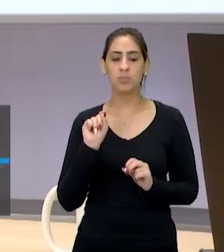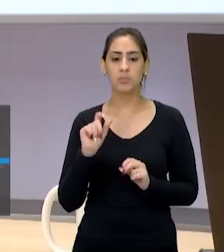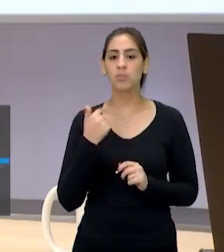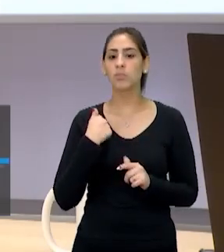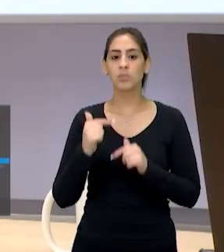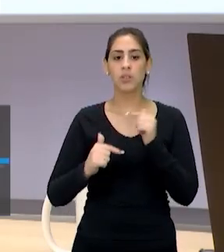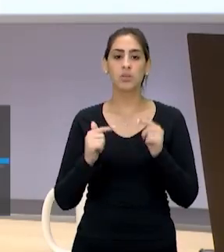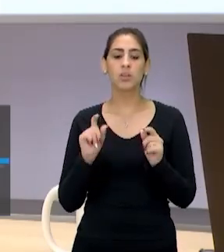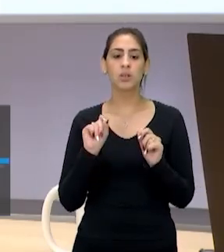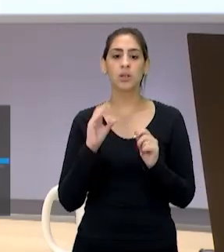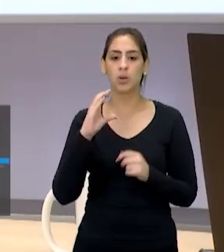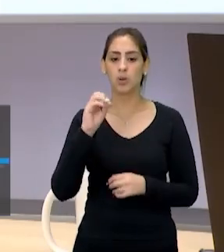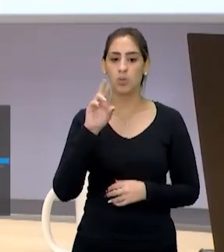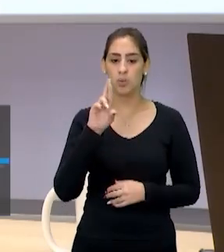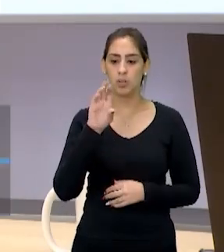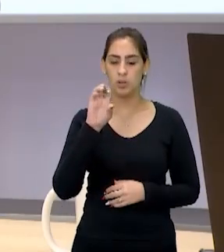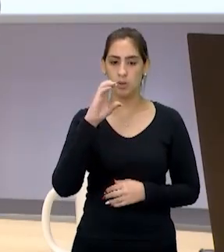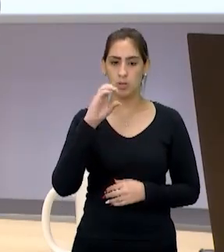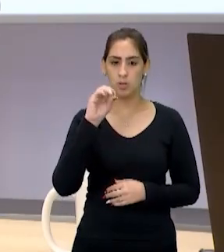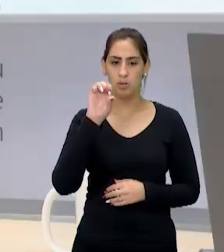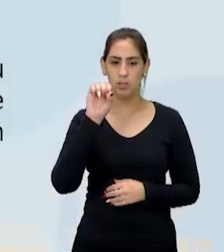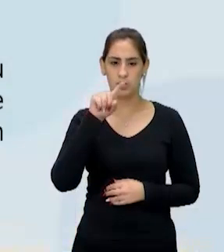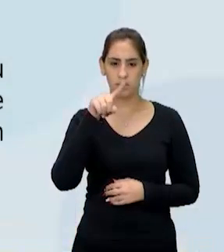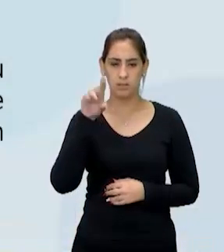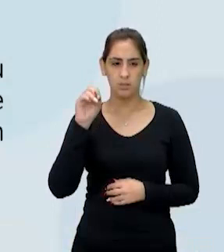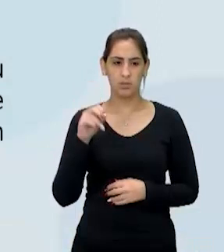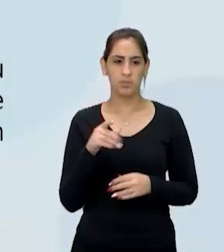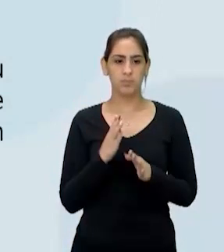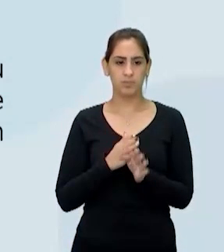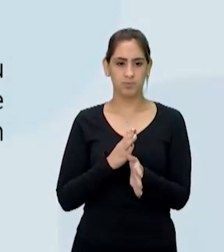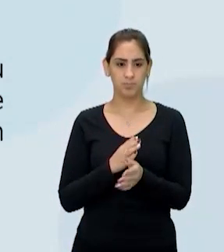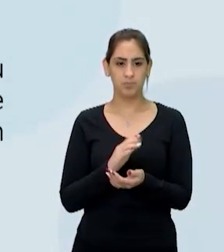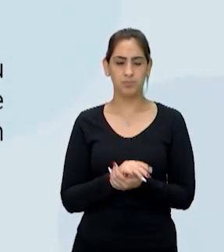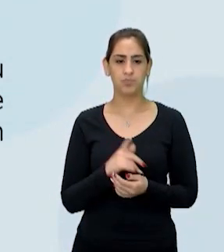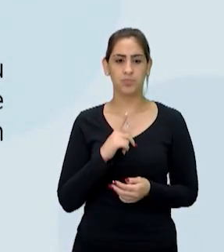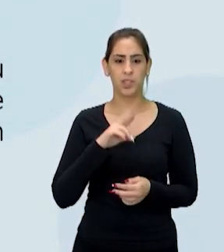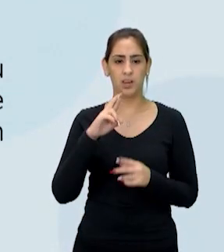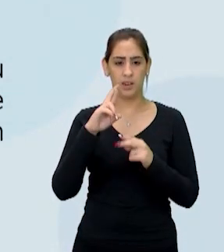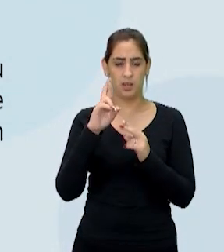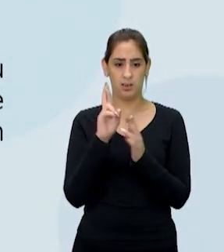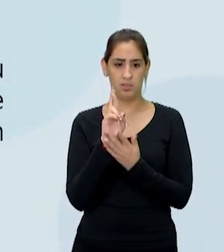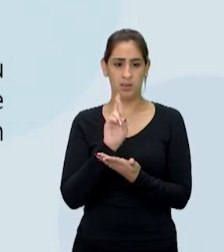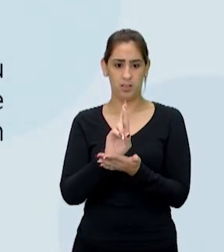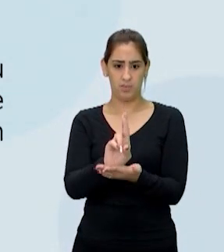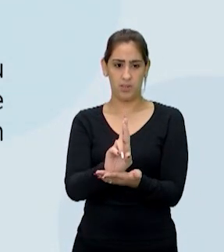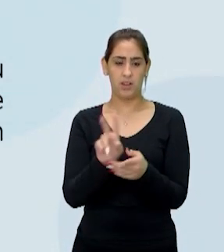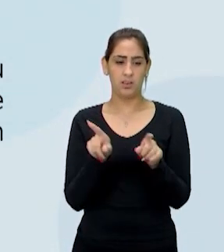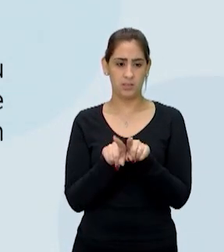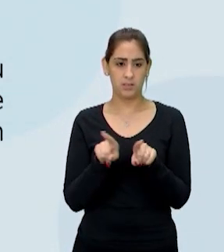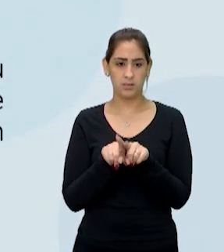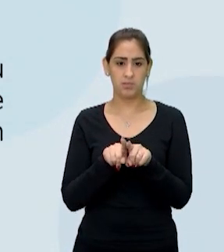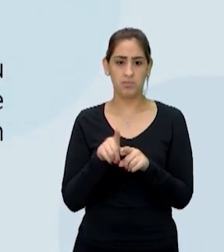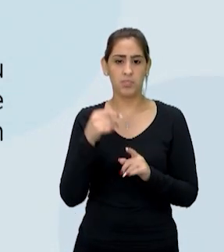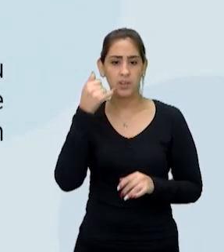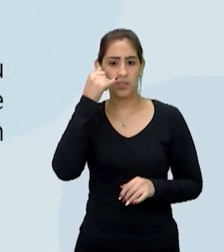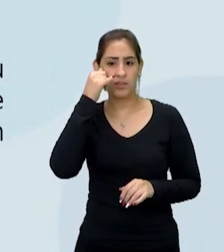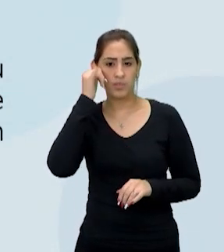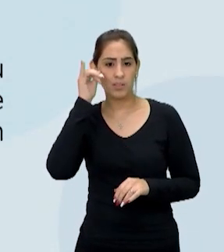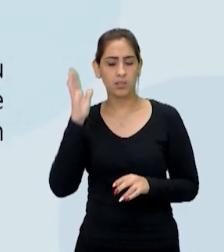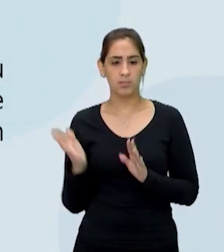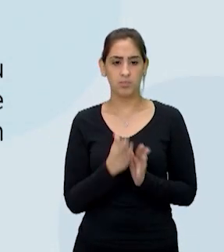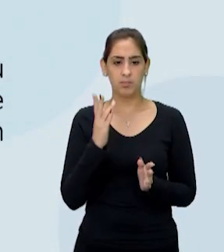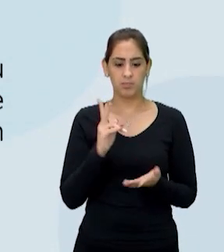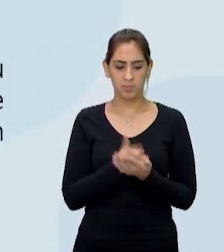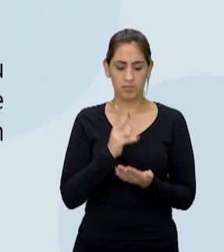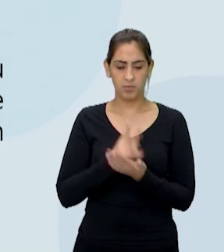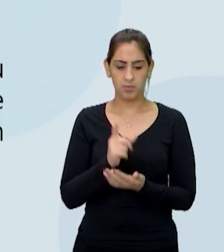trabalhar mais a coesão sequencial. Eu tenho a referencial logo a primeira, mas essa daí é para evitar a repetição de palavras.